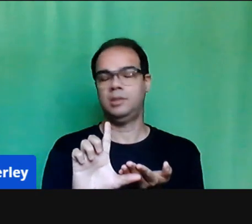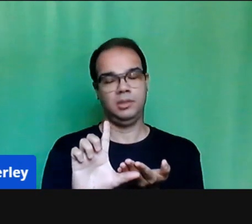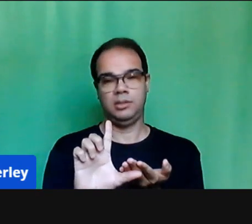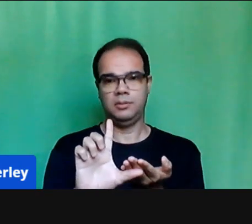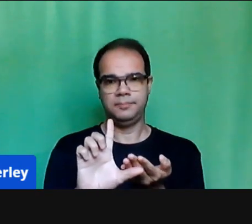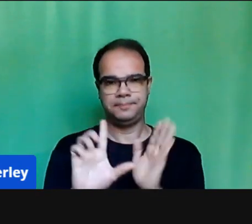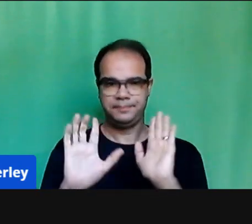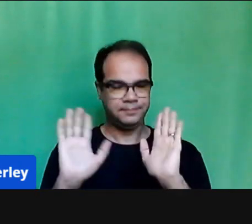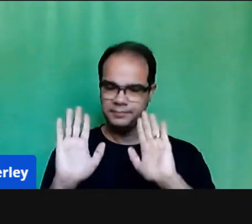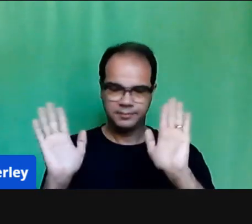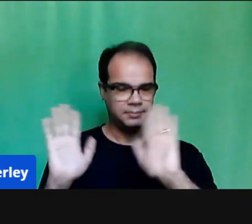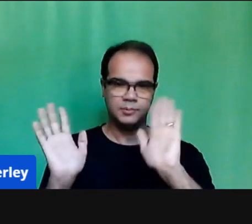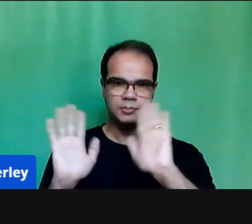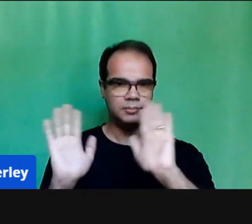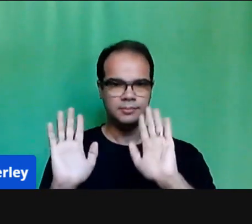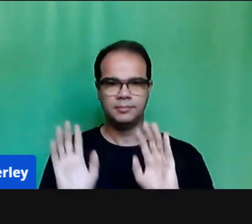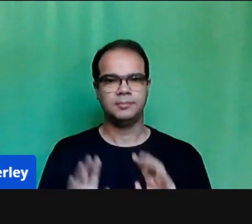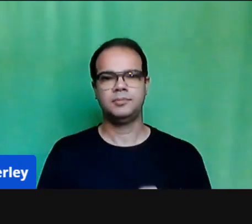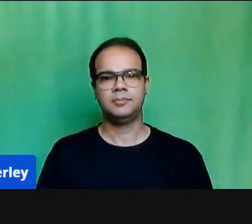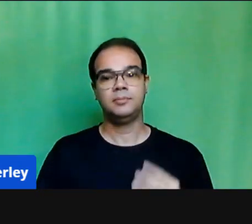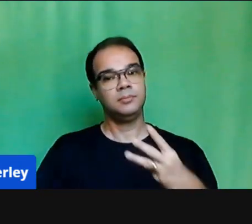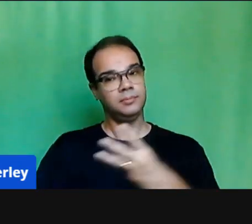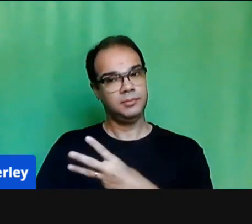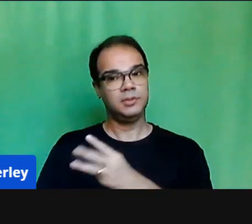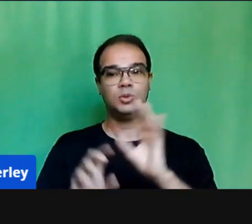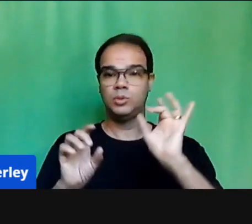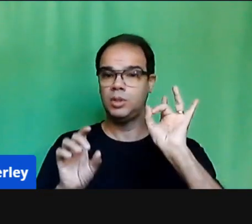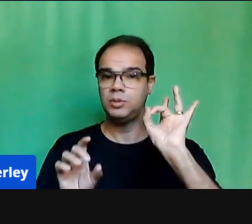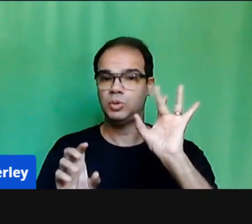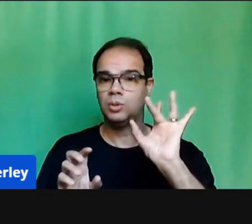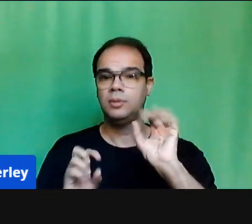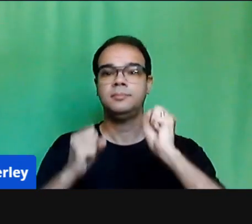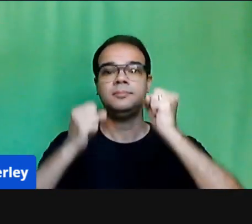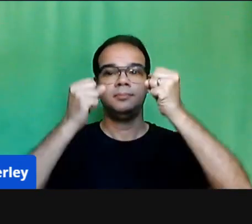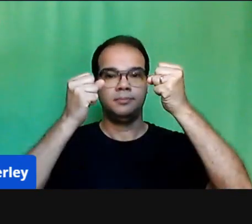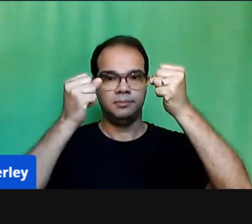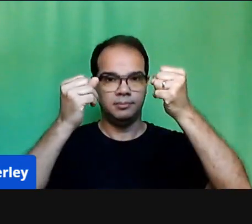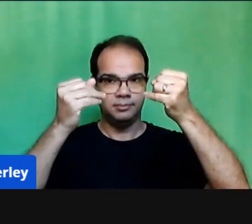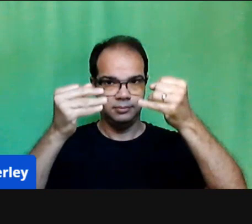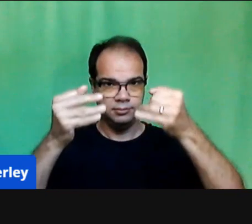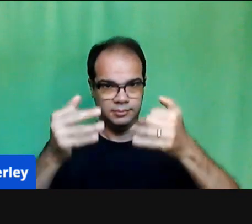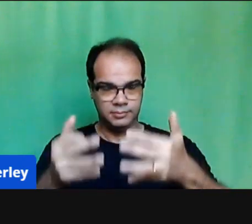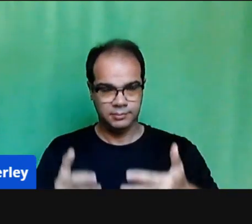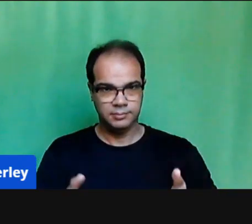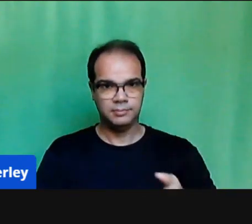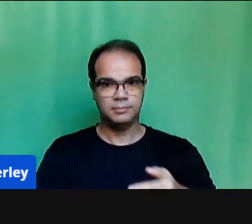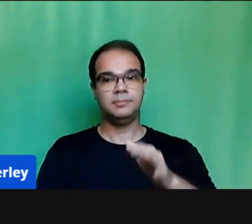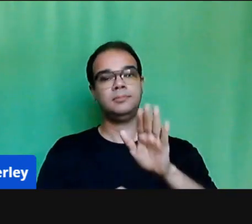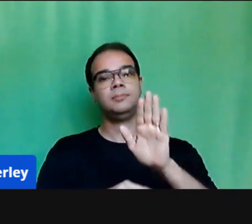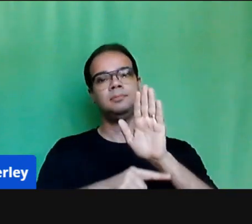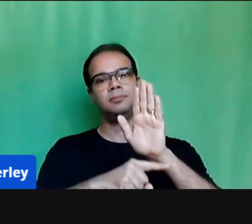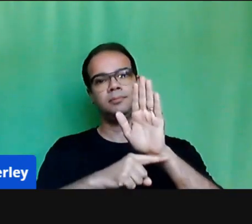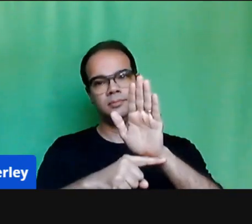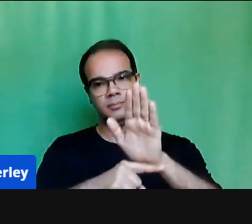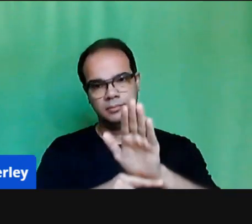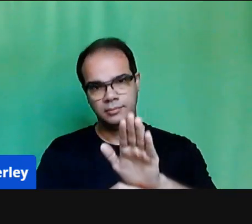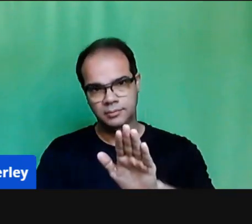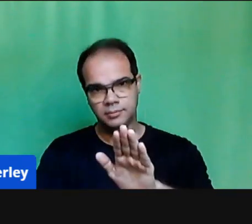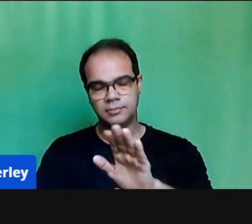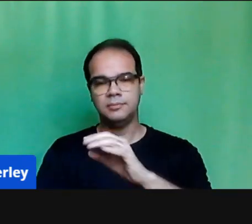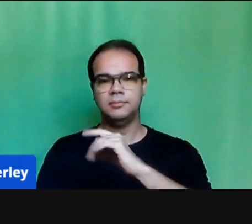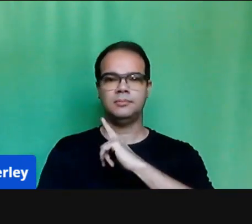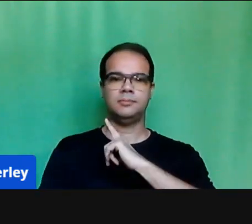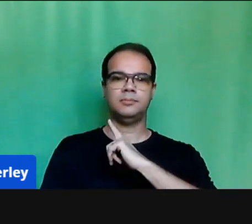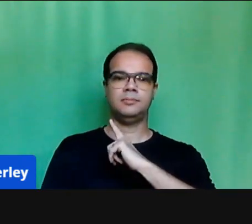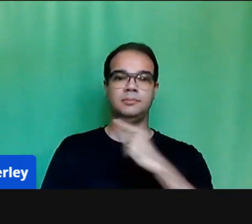isso torna o processo mais fácil de ser realizado pela família, uma vez que, às vezes, a família tem